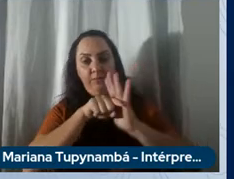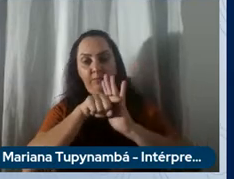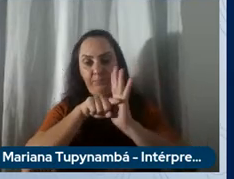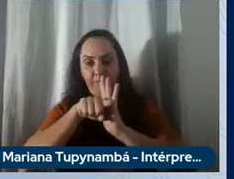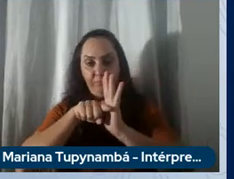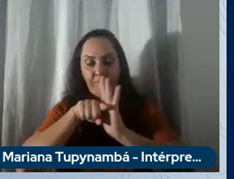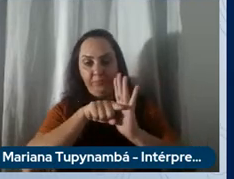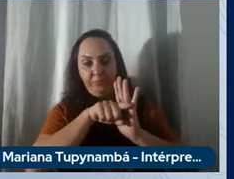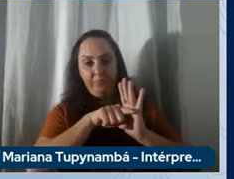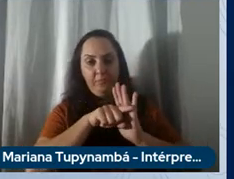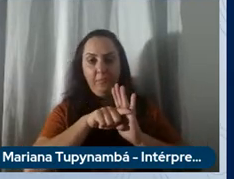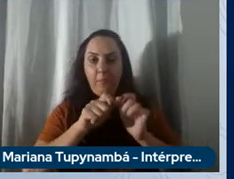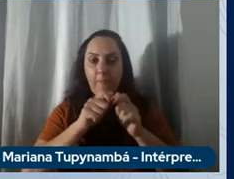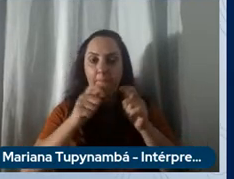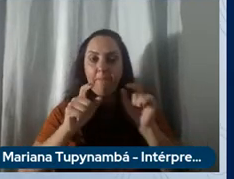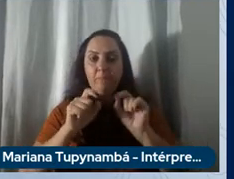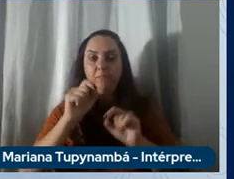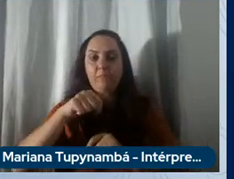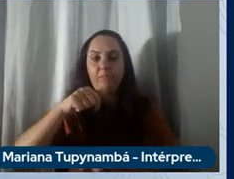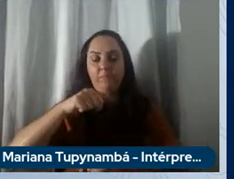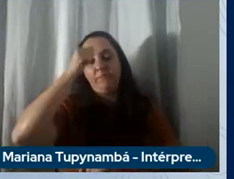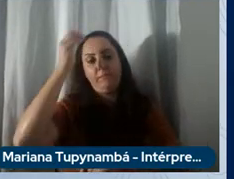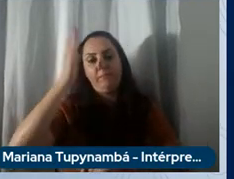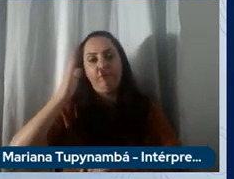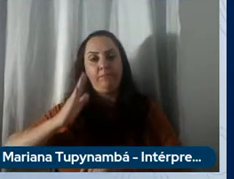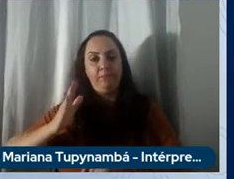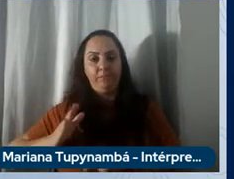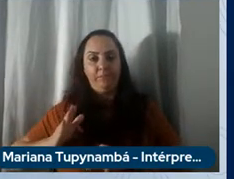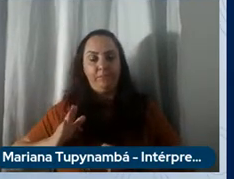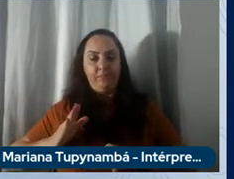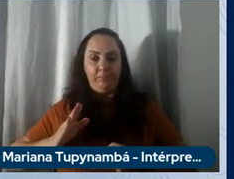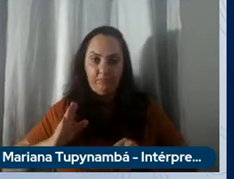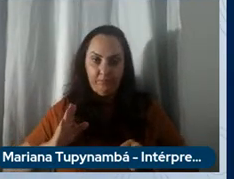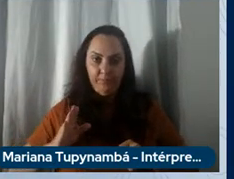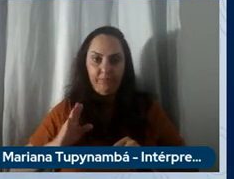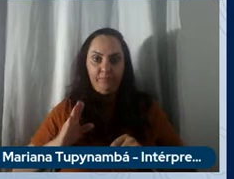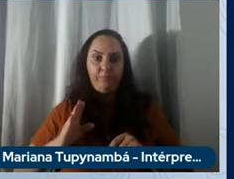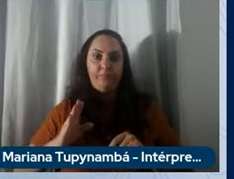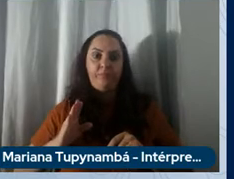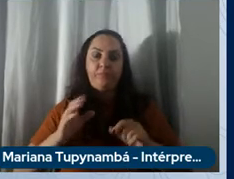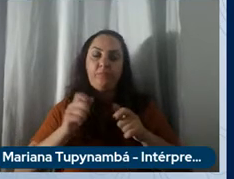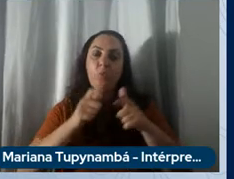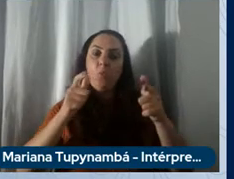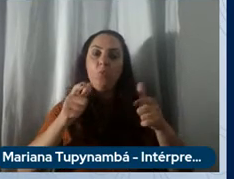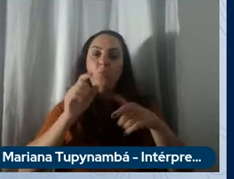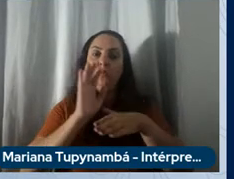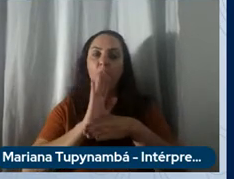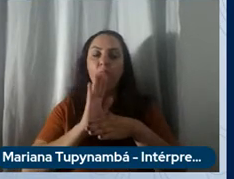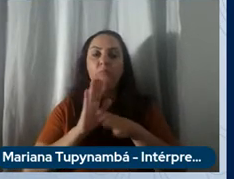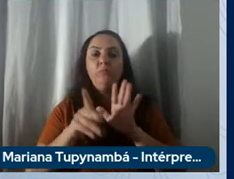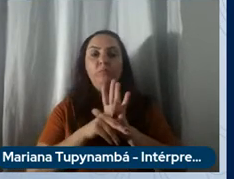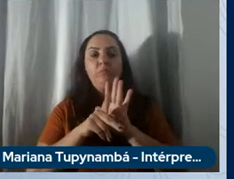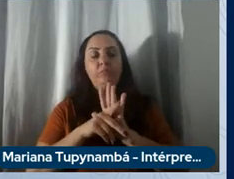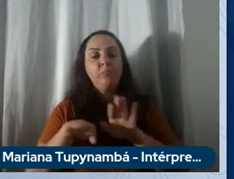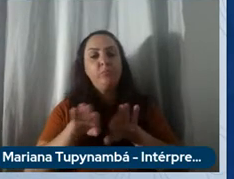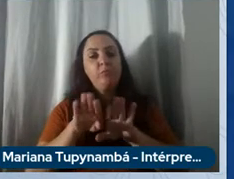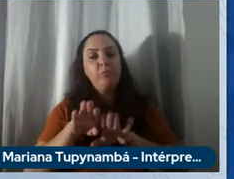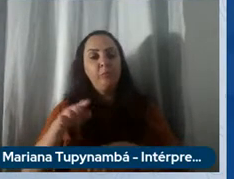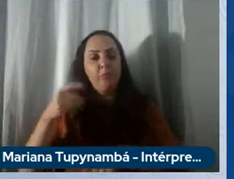com a grande maioria dos nossos colegas sediados em Betim, mas temos também na Argentina.